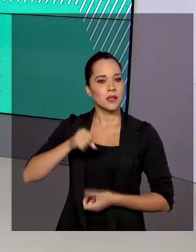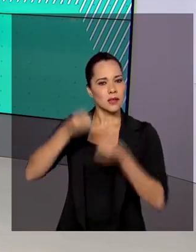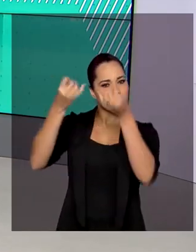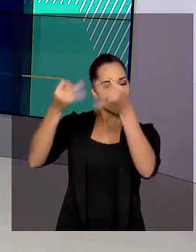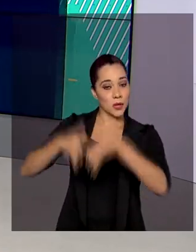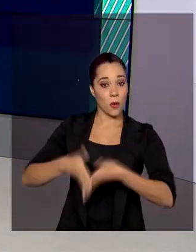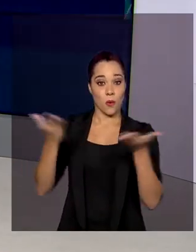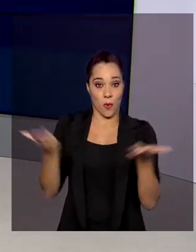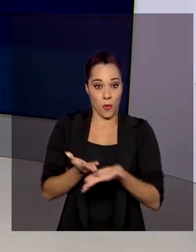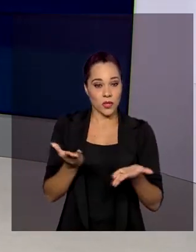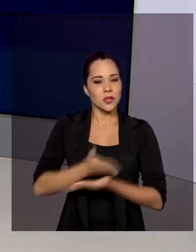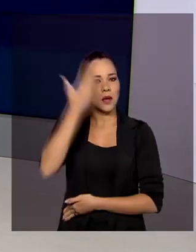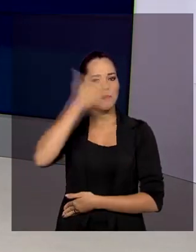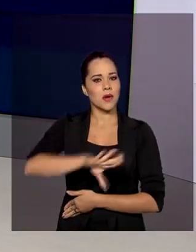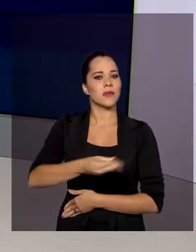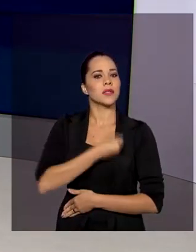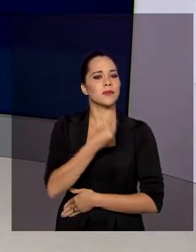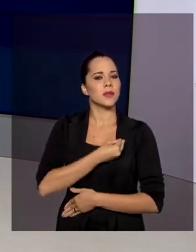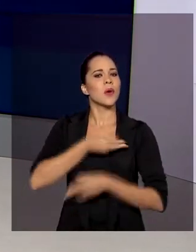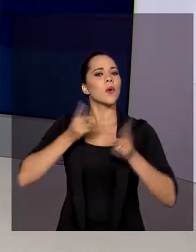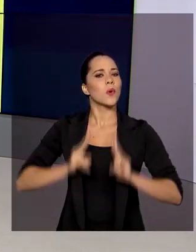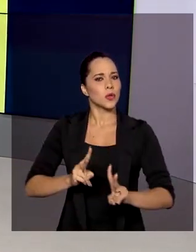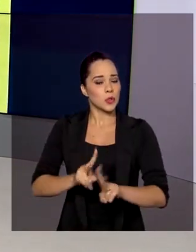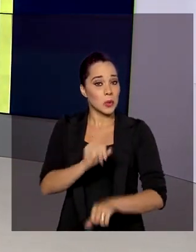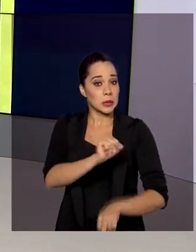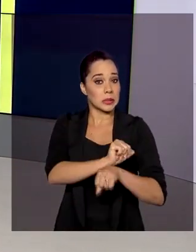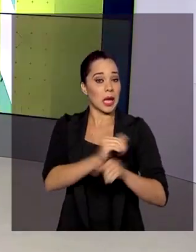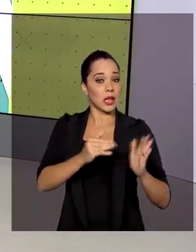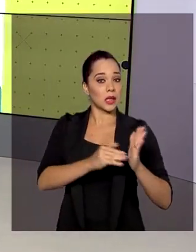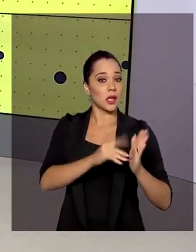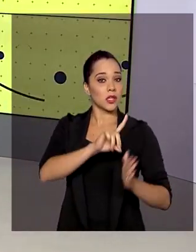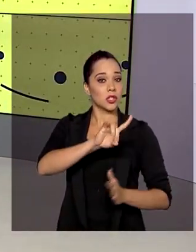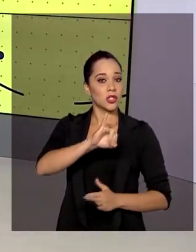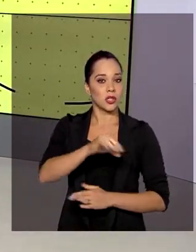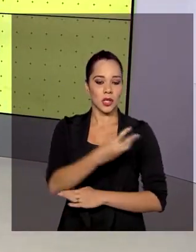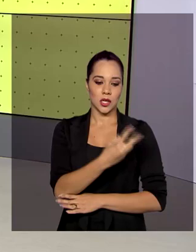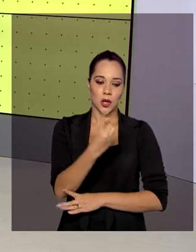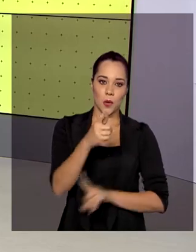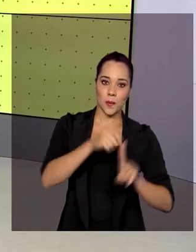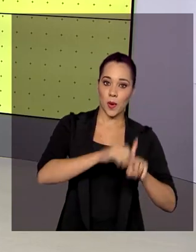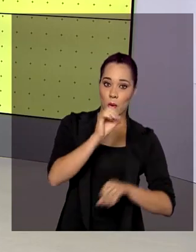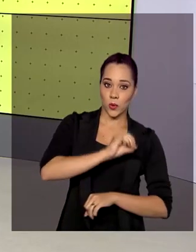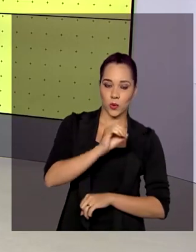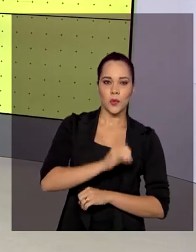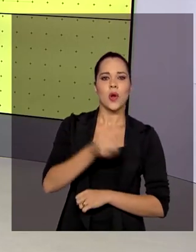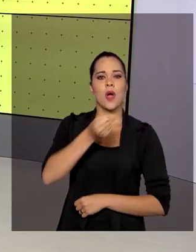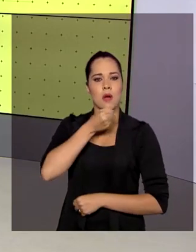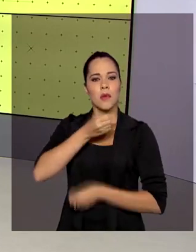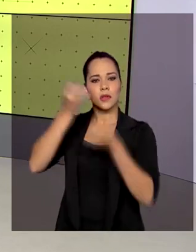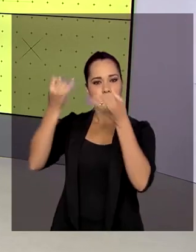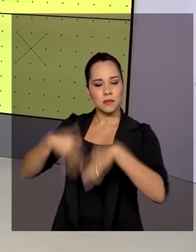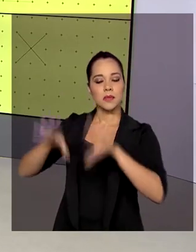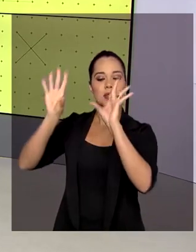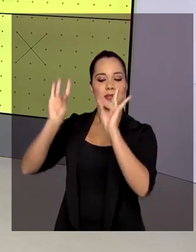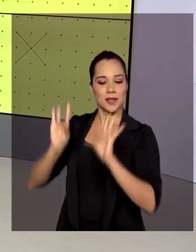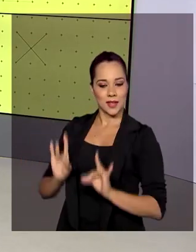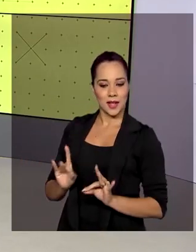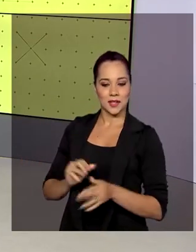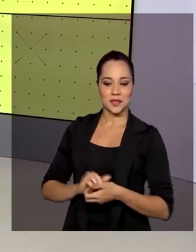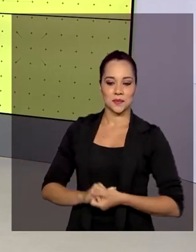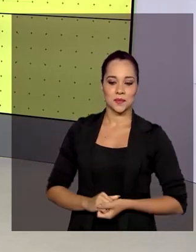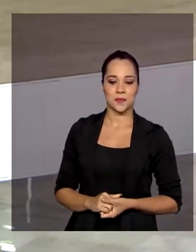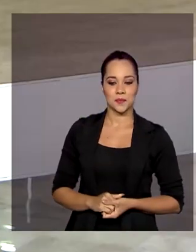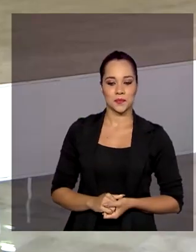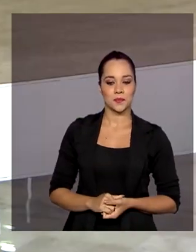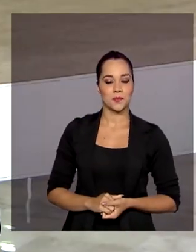informou hoje que a prova de vida vai continuar suspensa até 31 de outubro. O repórter Glauco de Queiroz tem os detalhes para a gente.